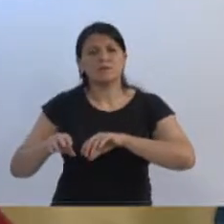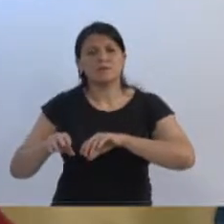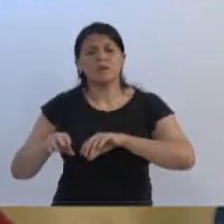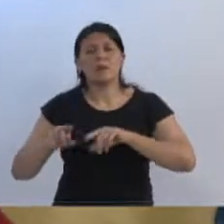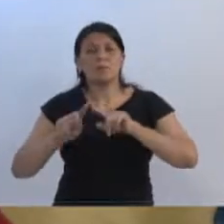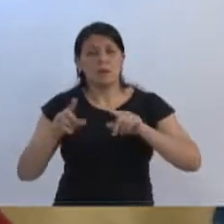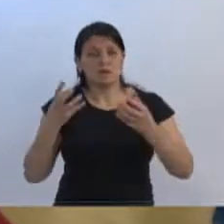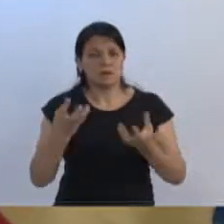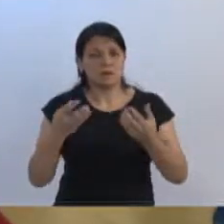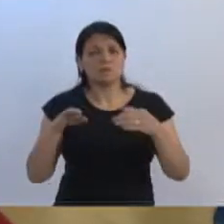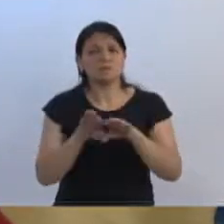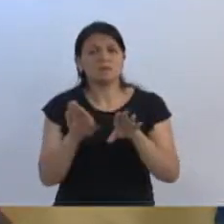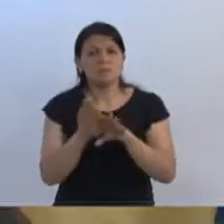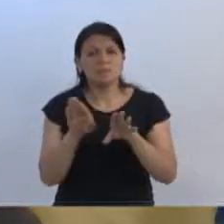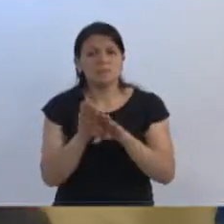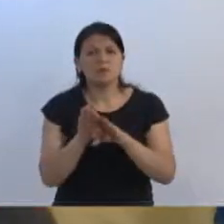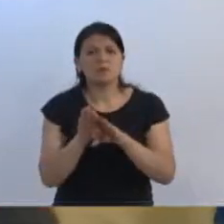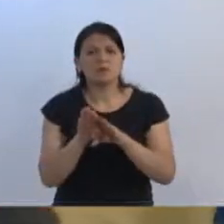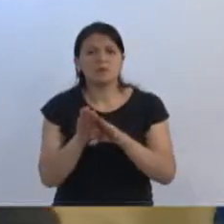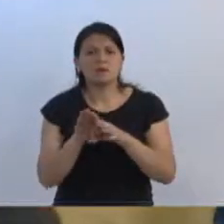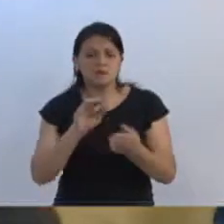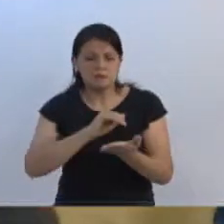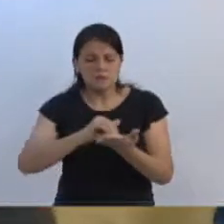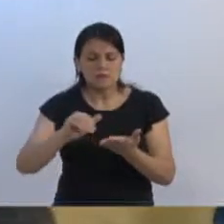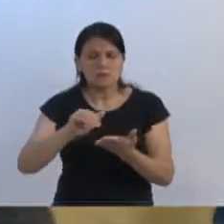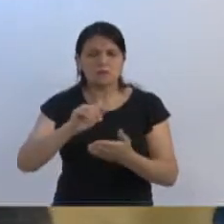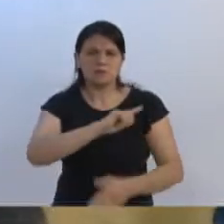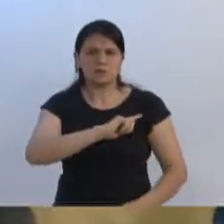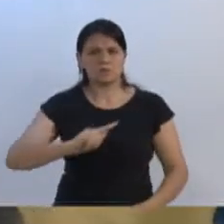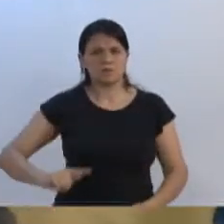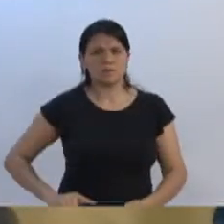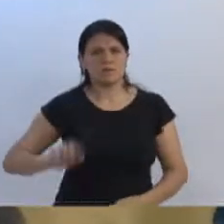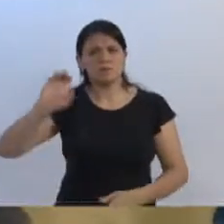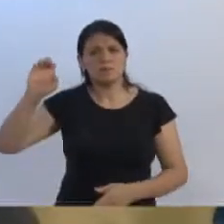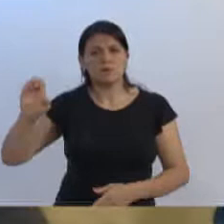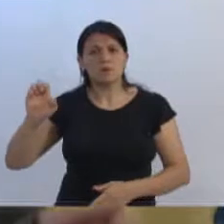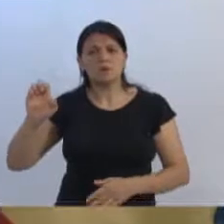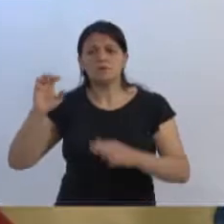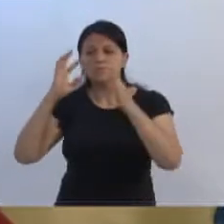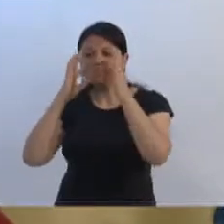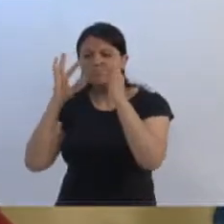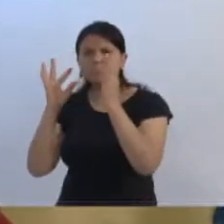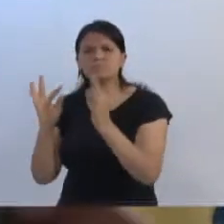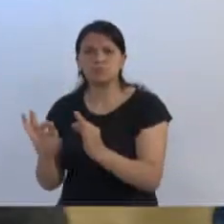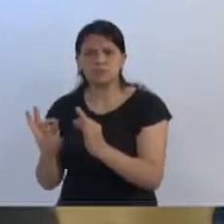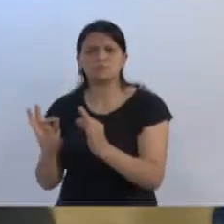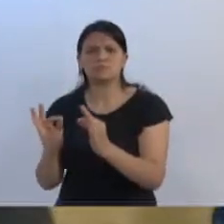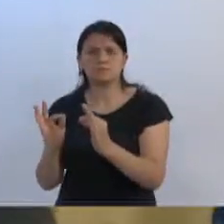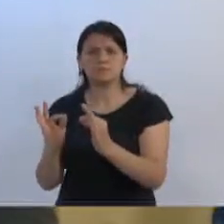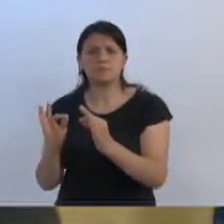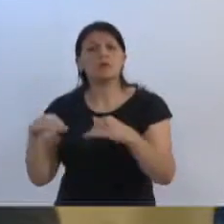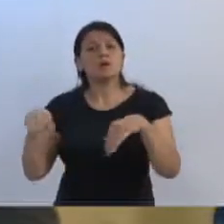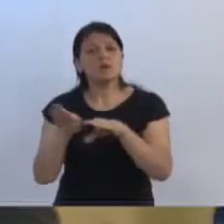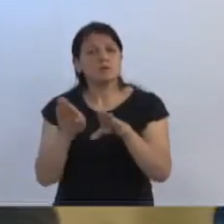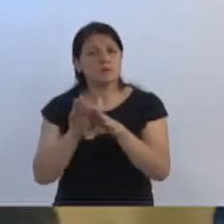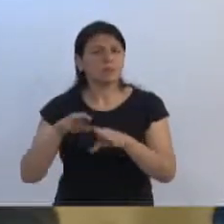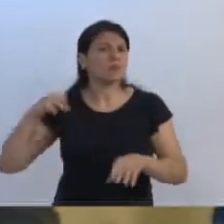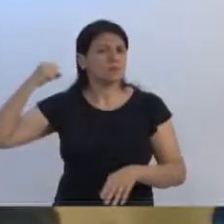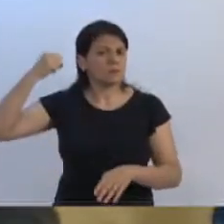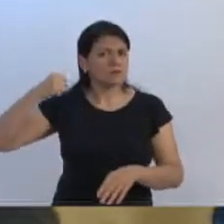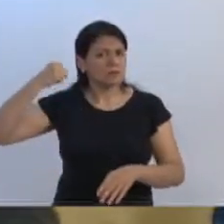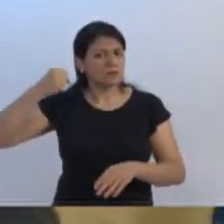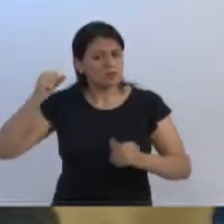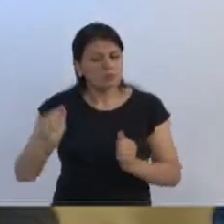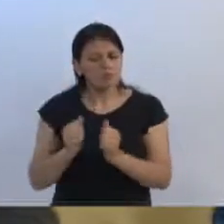que tenham bons olhos da secretaria do Governo do Estado, com certeza. Pedimos, como eu falei para o senador Jorginho Mello, que interfira também junto à Secretaria de